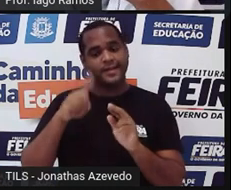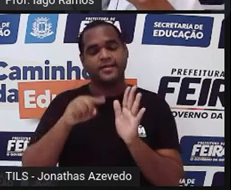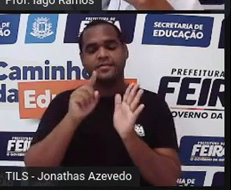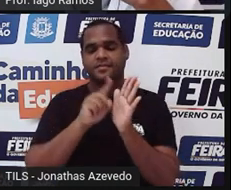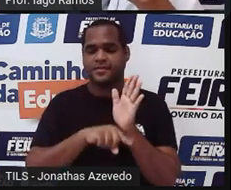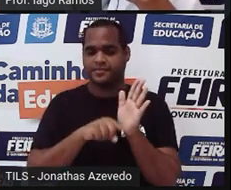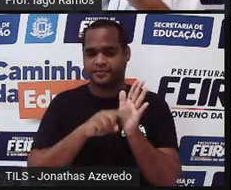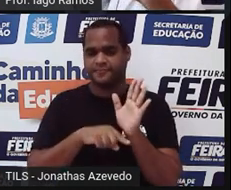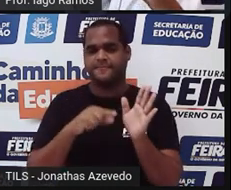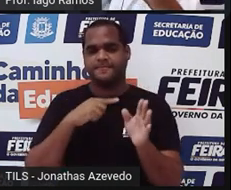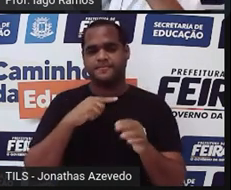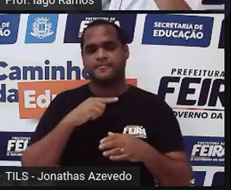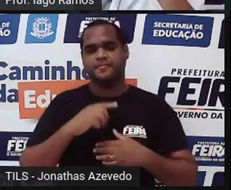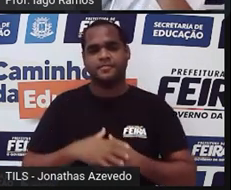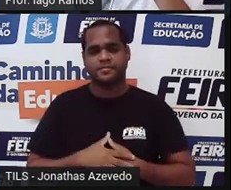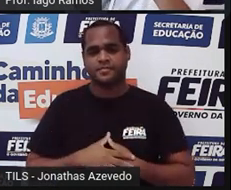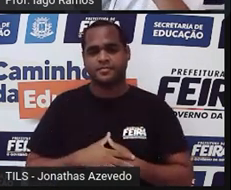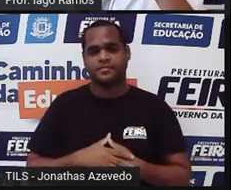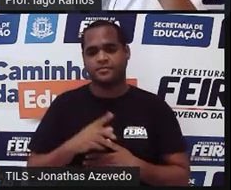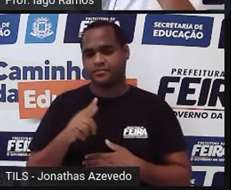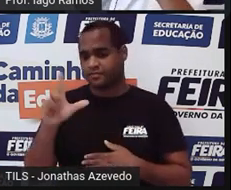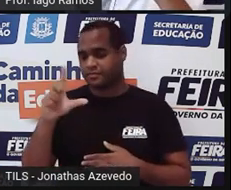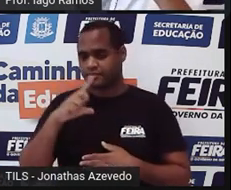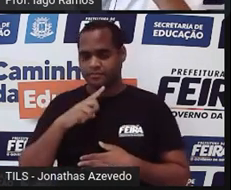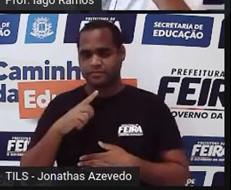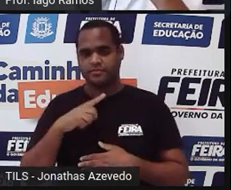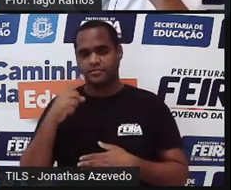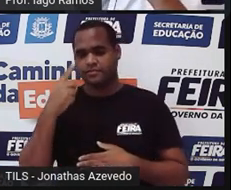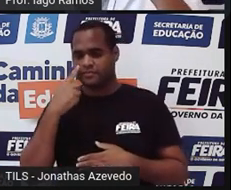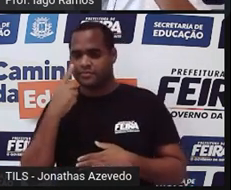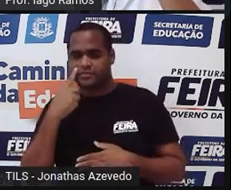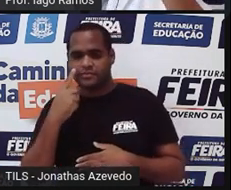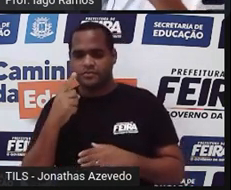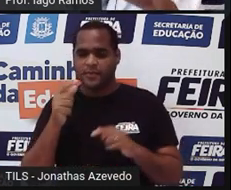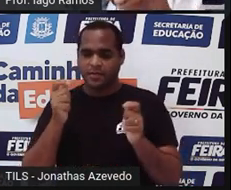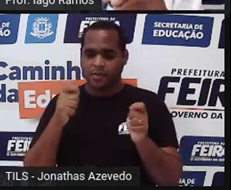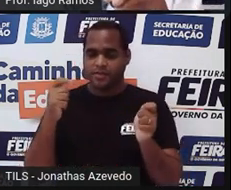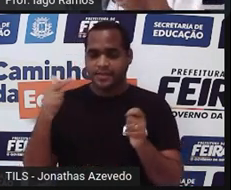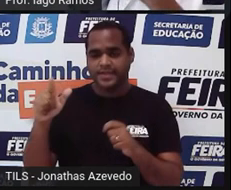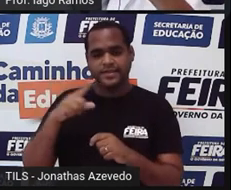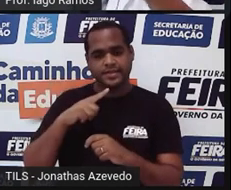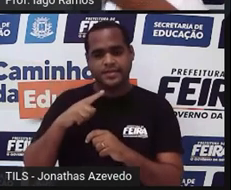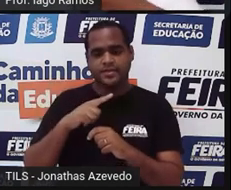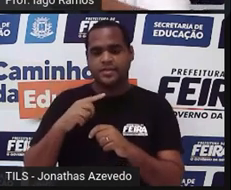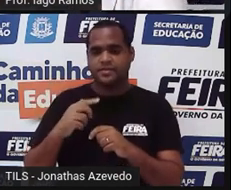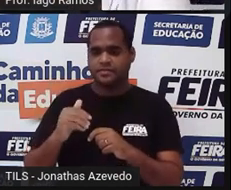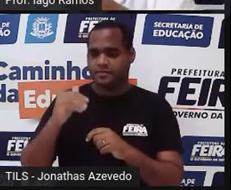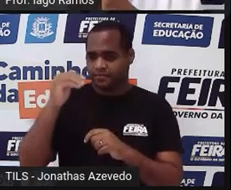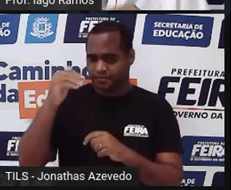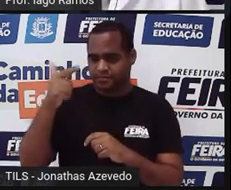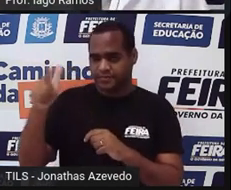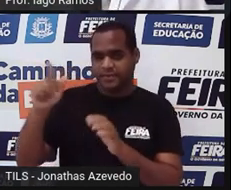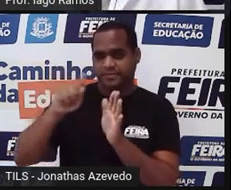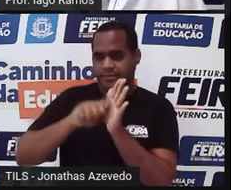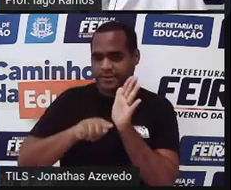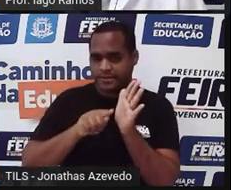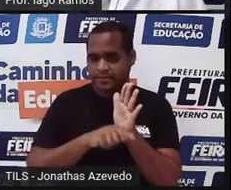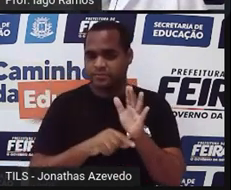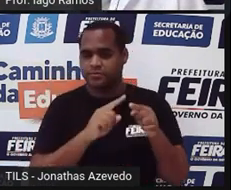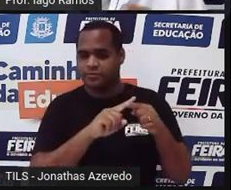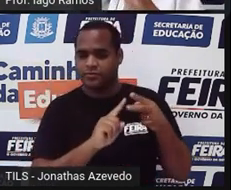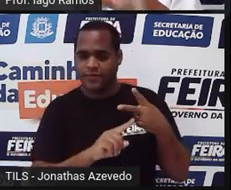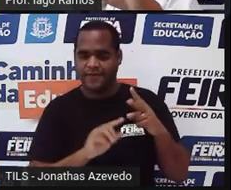conta de menos. Então, eu pego um lado e vejo se esse lado é maior do que a subtração dos outros dois.